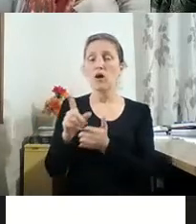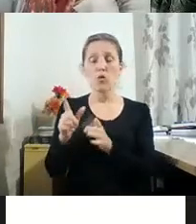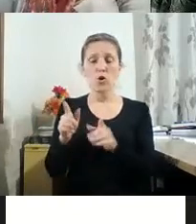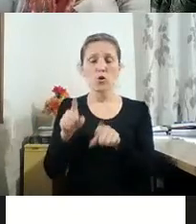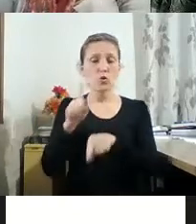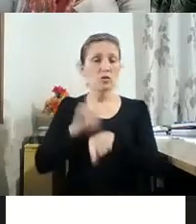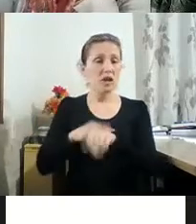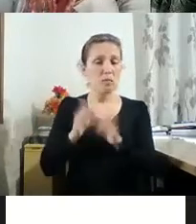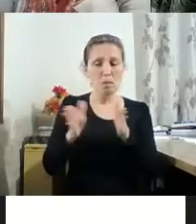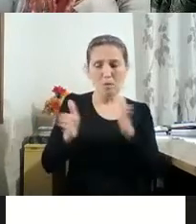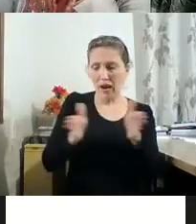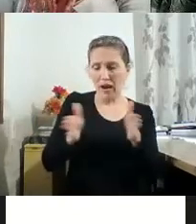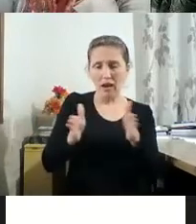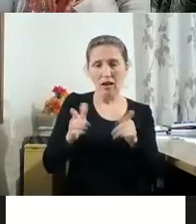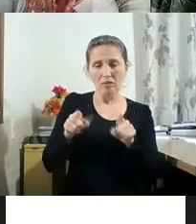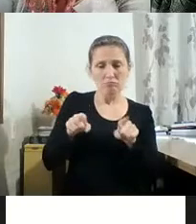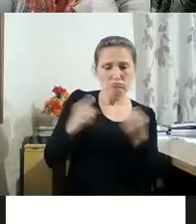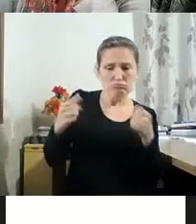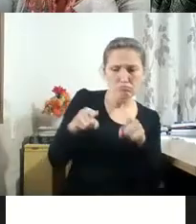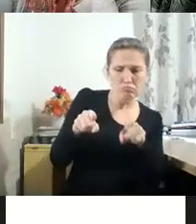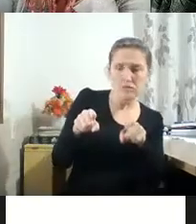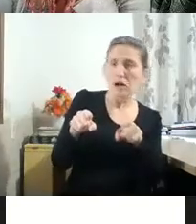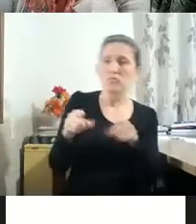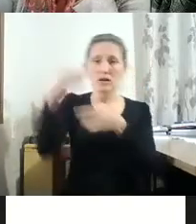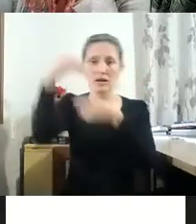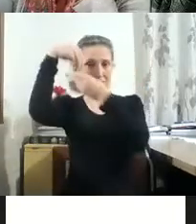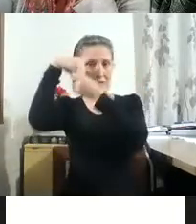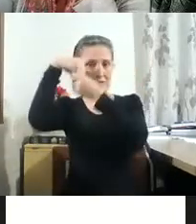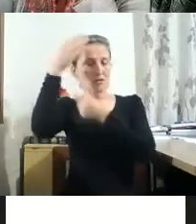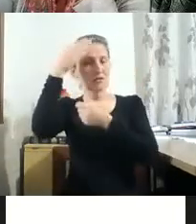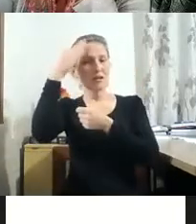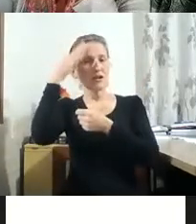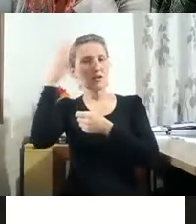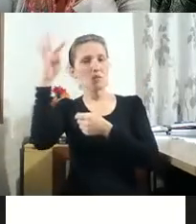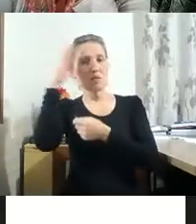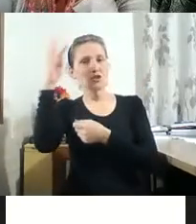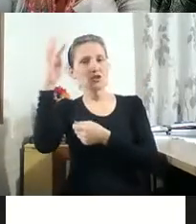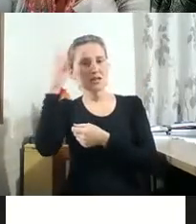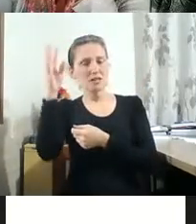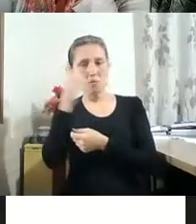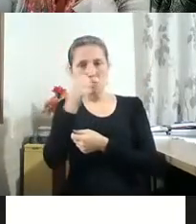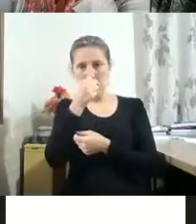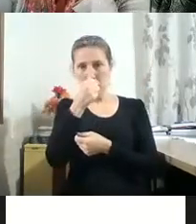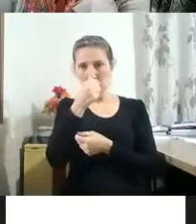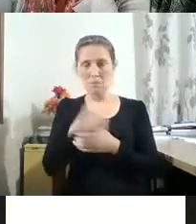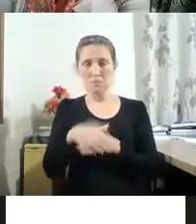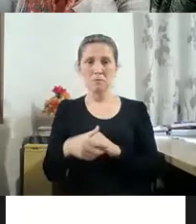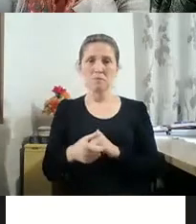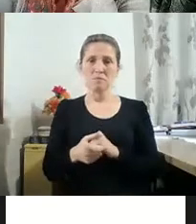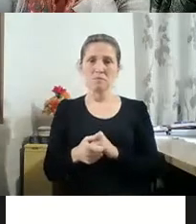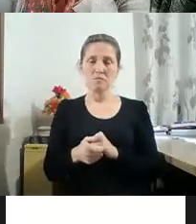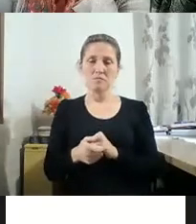paralelas ao real. Elas estão também no nosso imaginário, habitam também na nossa realidade, como